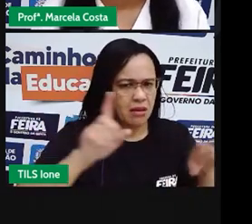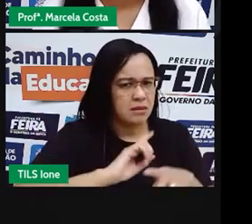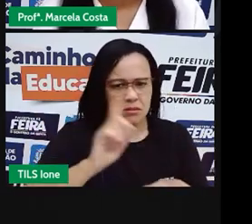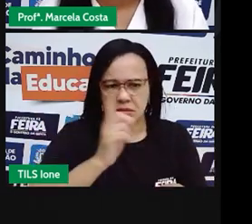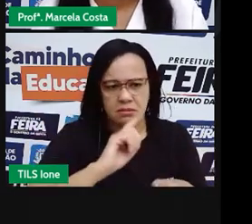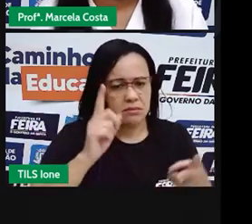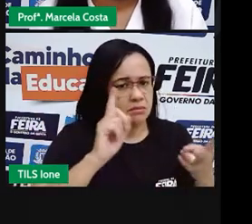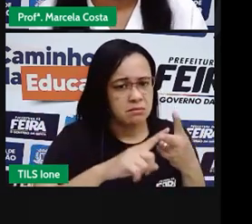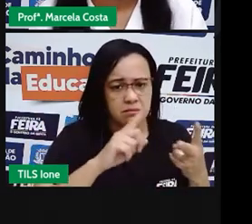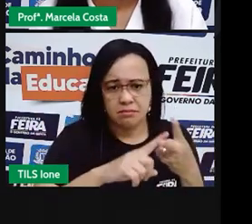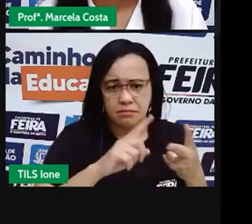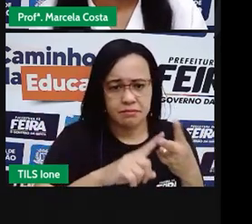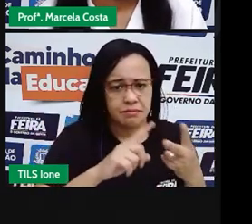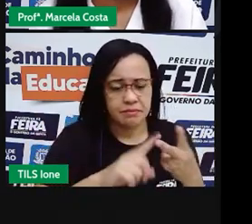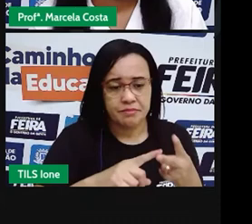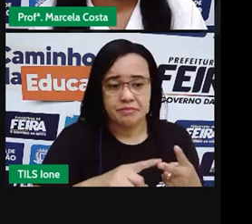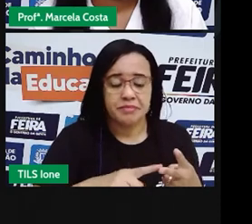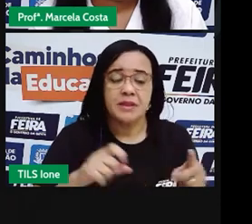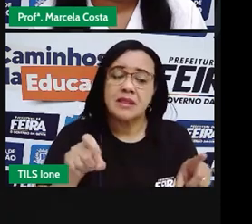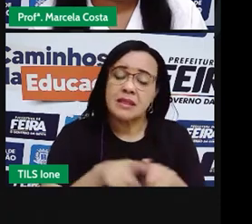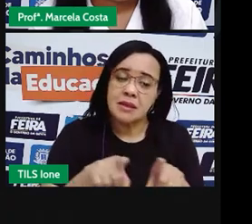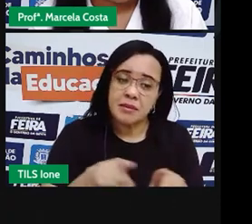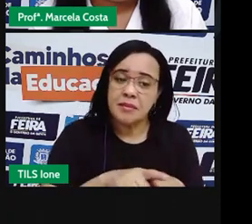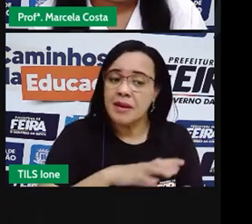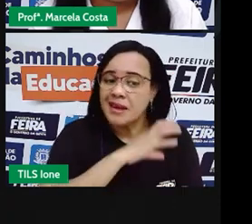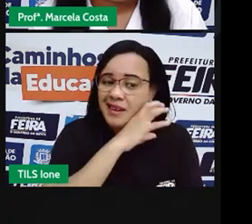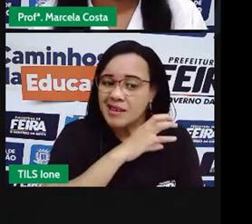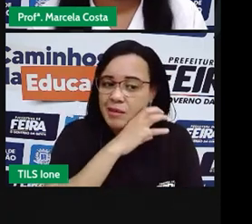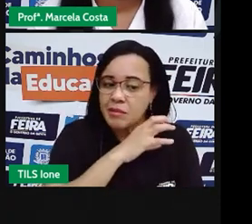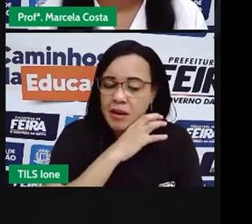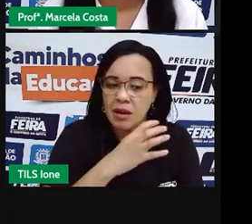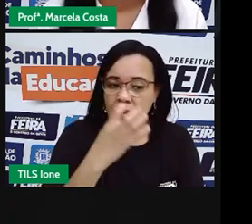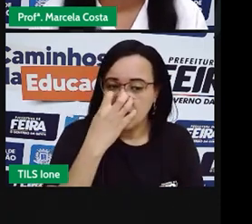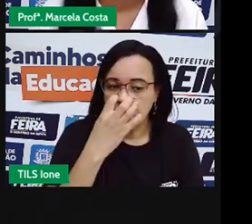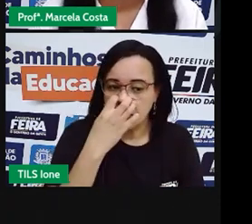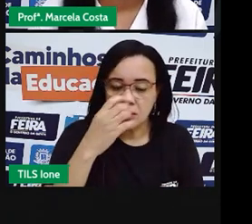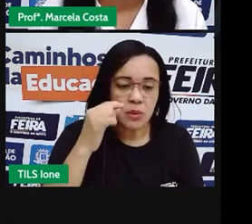Não deixar o imal soco na rua.